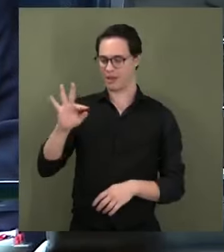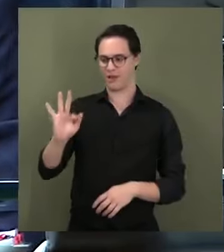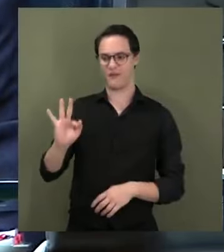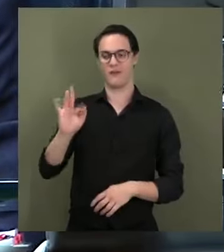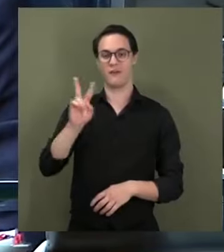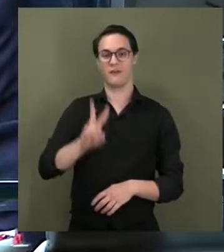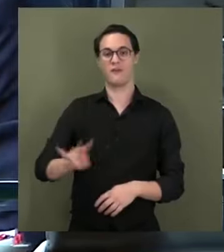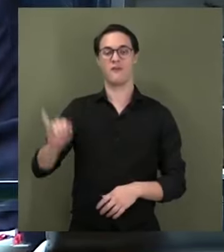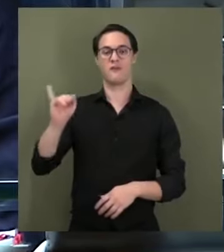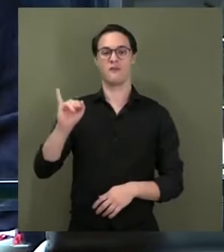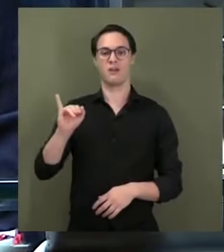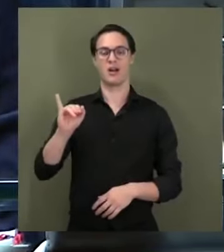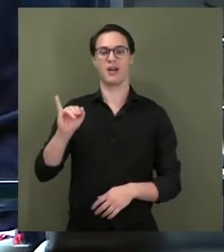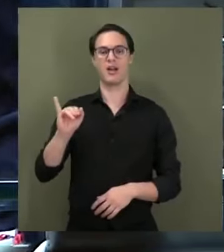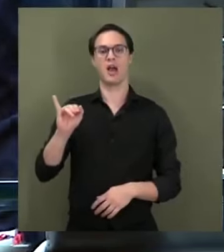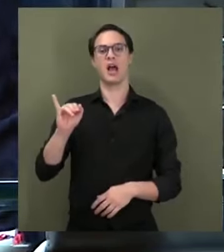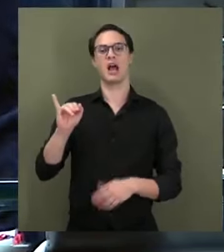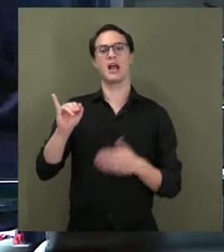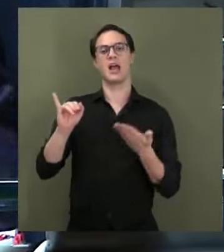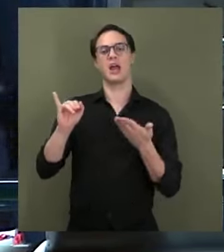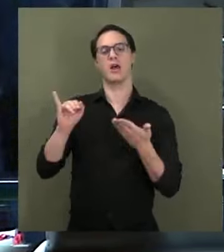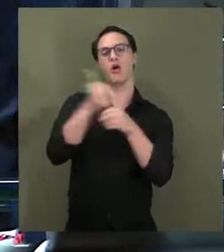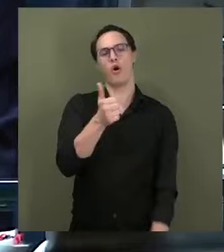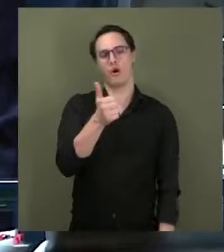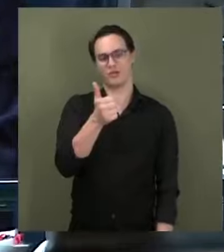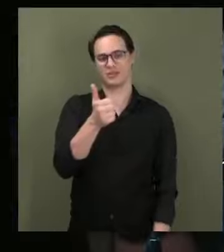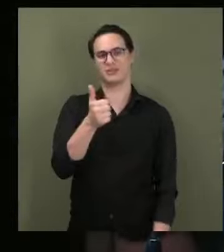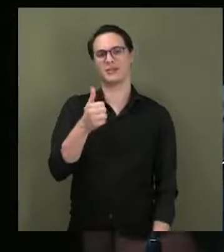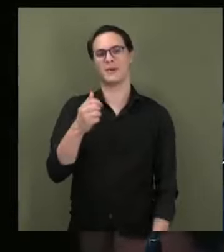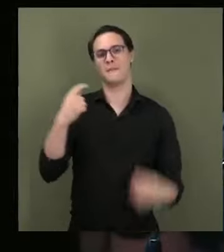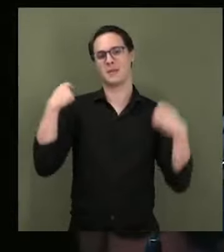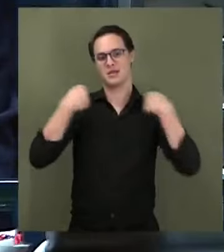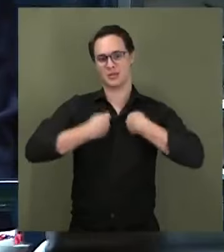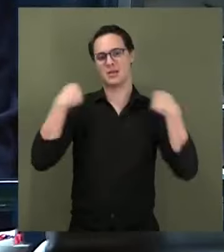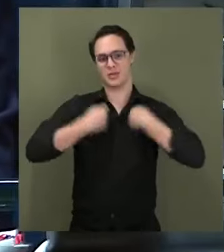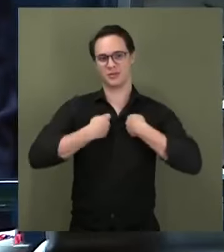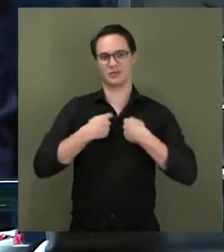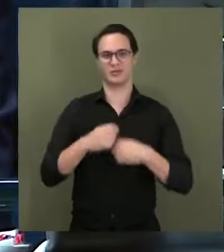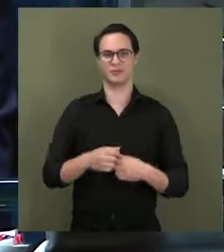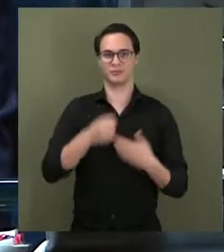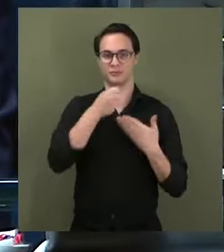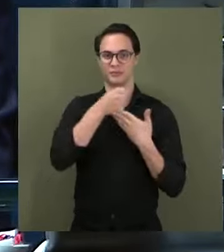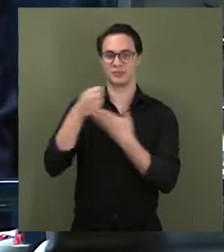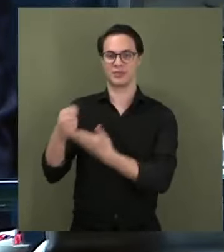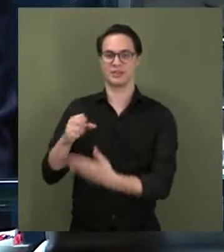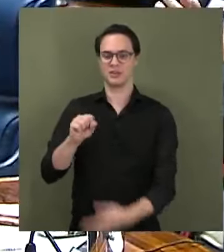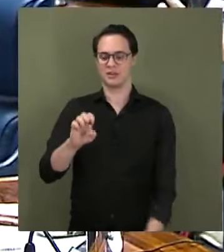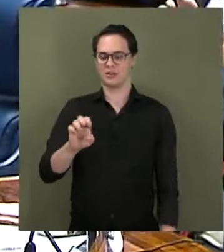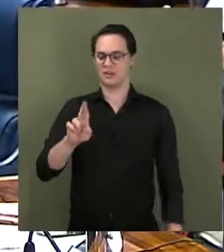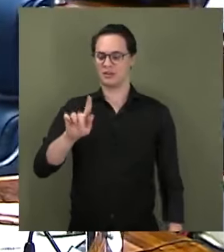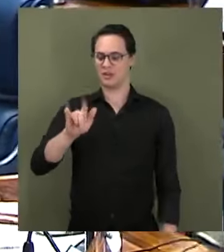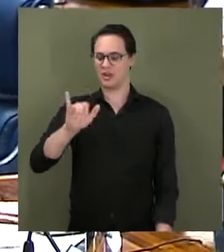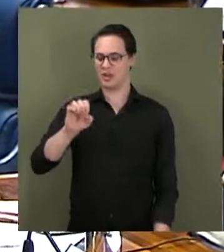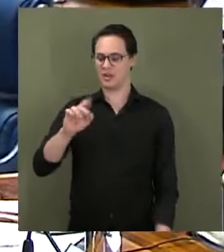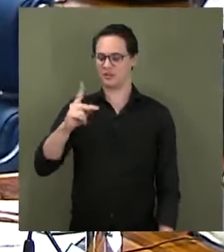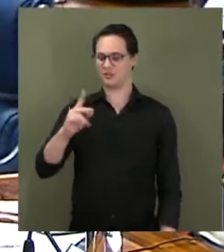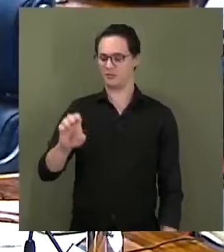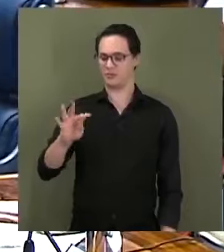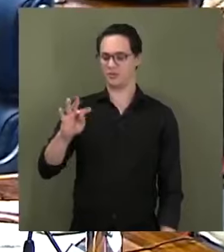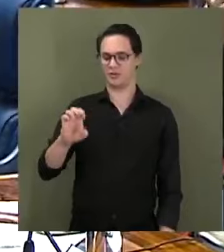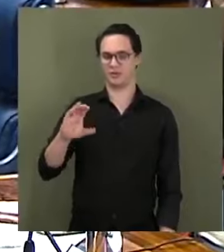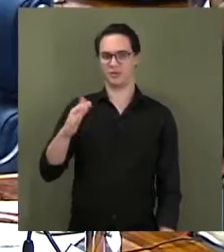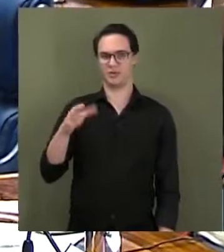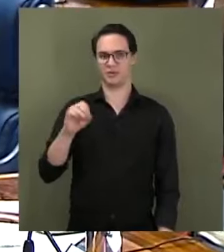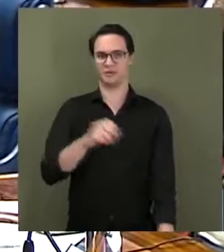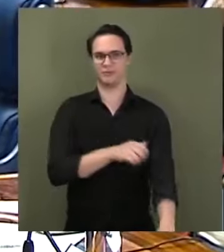um dos onze ministros do Supremo Tribunal Federal, para orgulho do povo do Maranhão, para orgulho do povo do Brasil. Com a palavra, senador Sérgio Petecão.